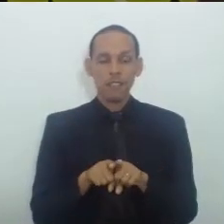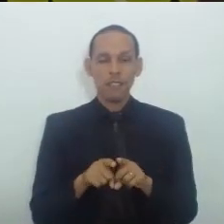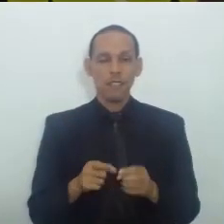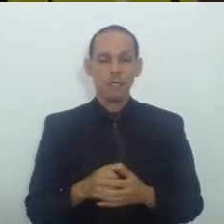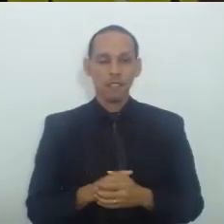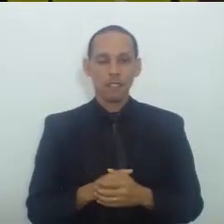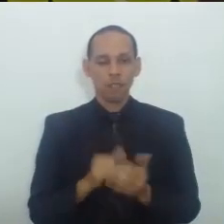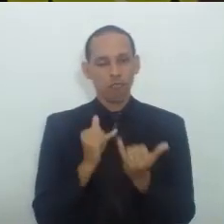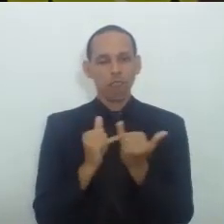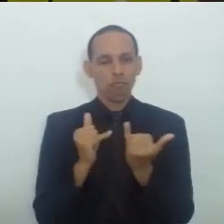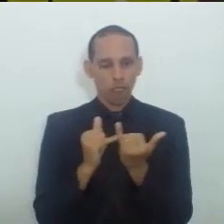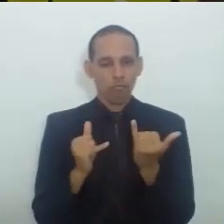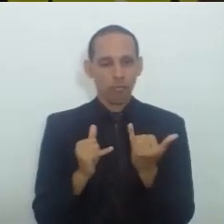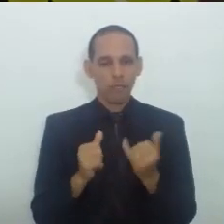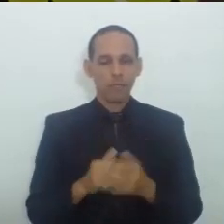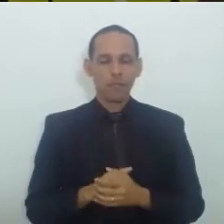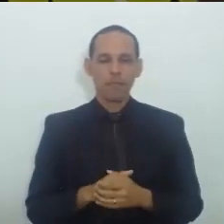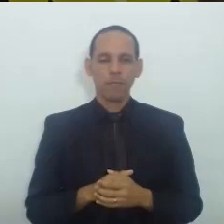Parcialmente Então